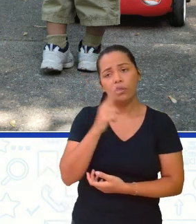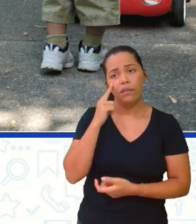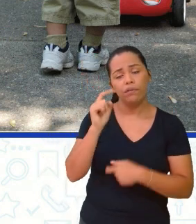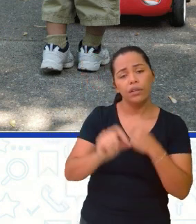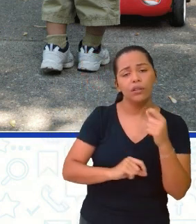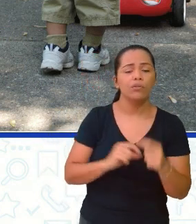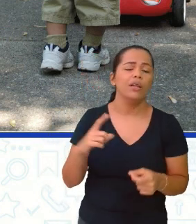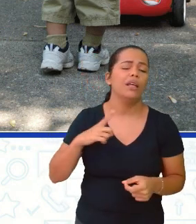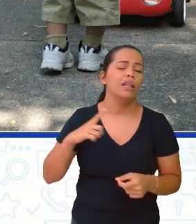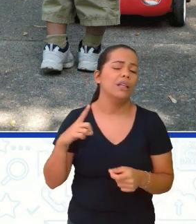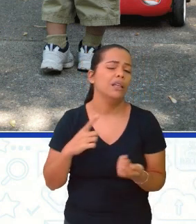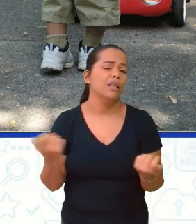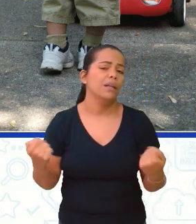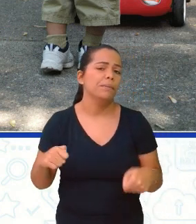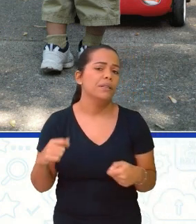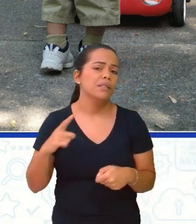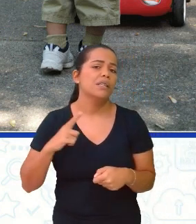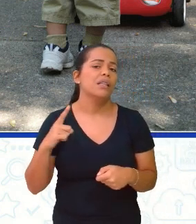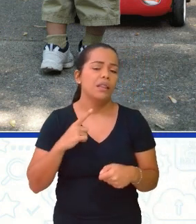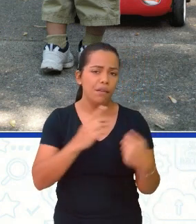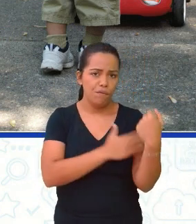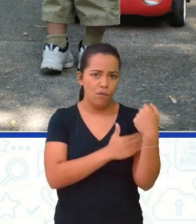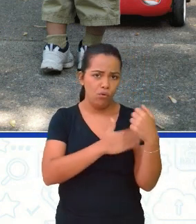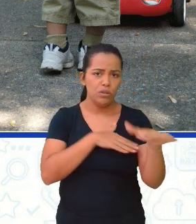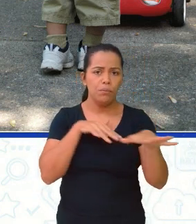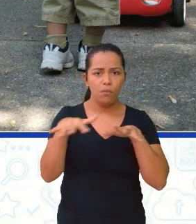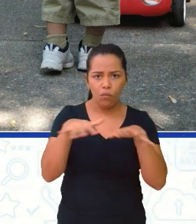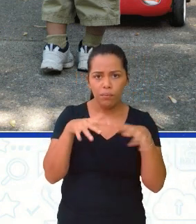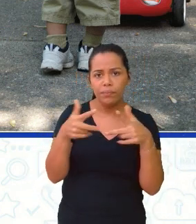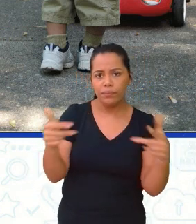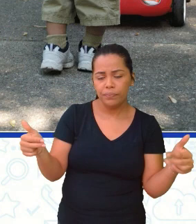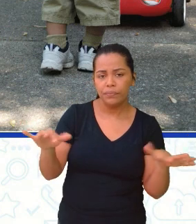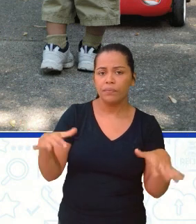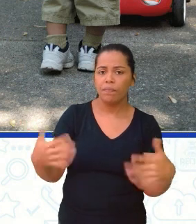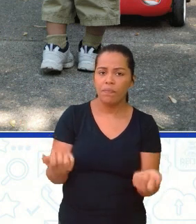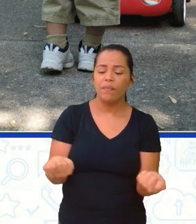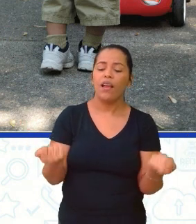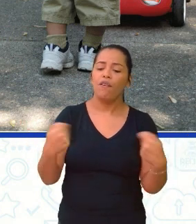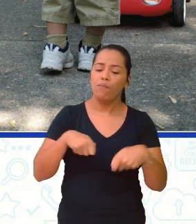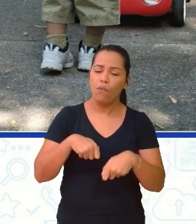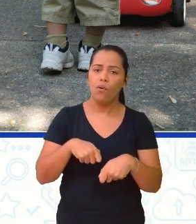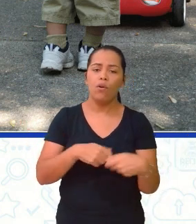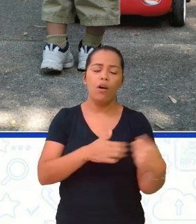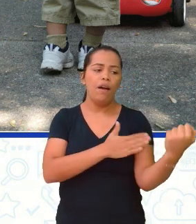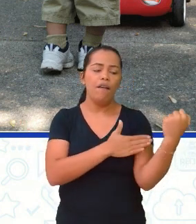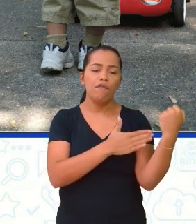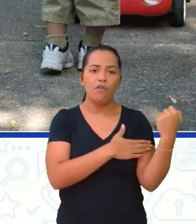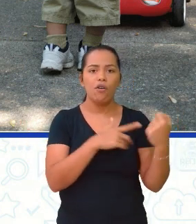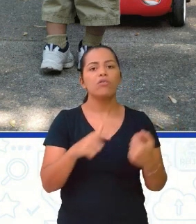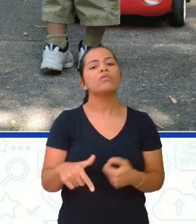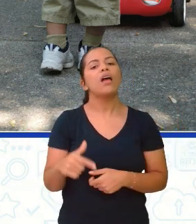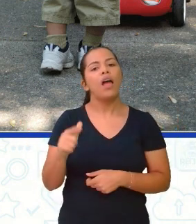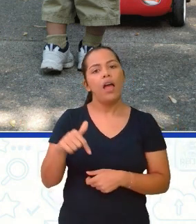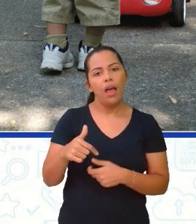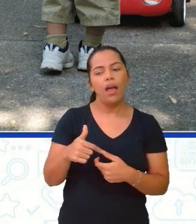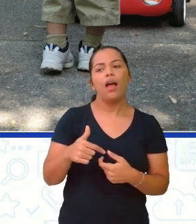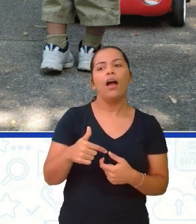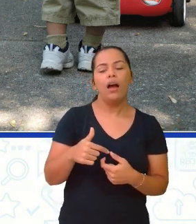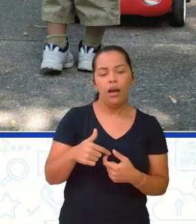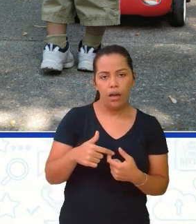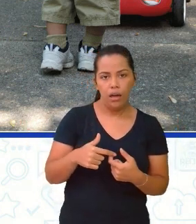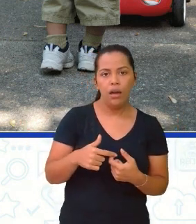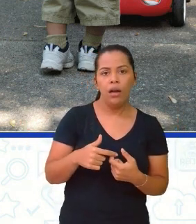em relação aí a esse movimento. E a força é uma possível causa para esse movimento